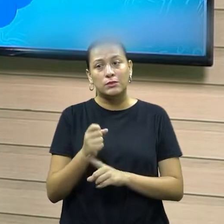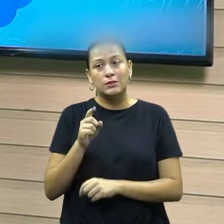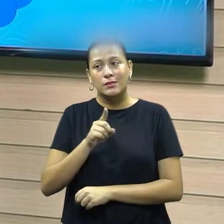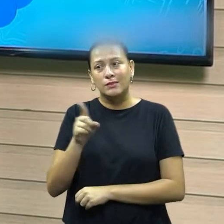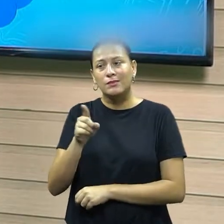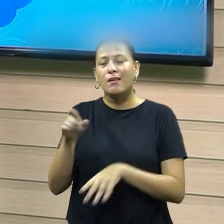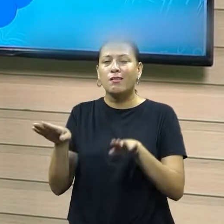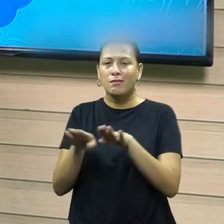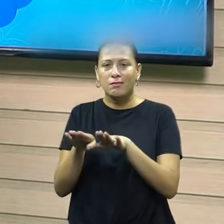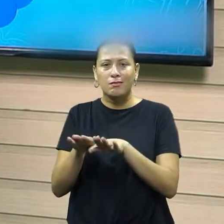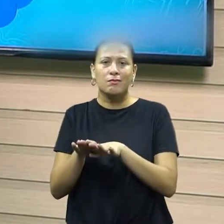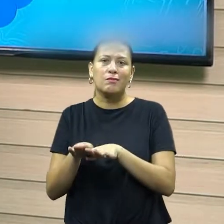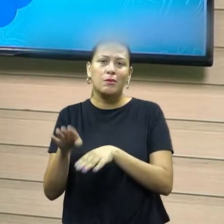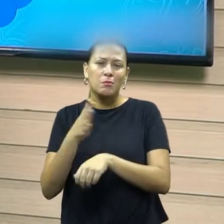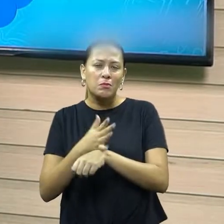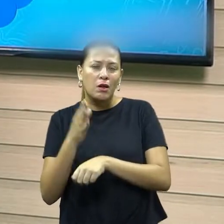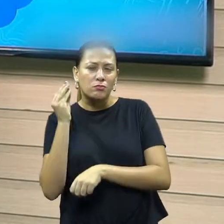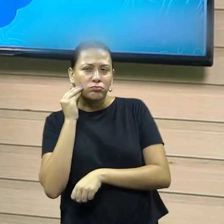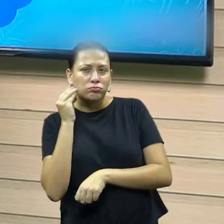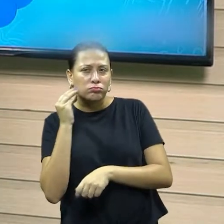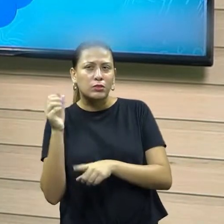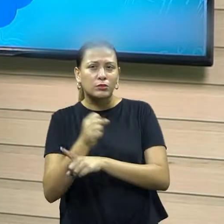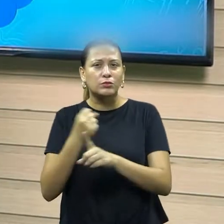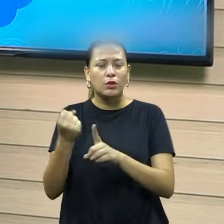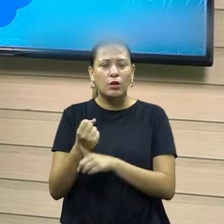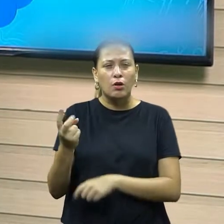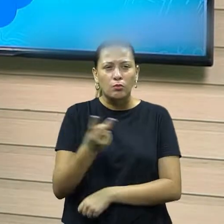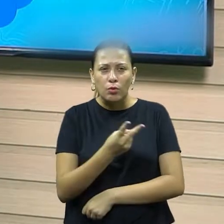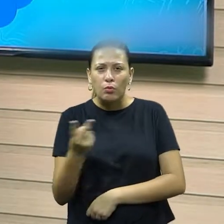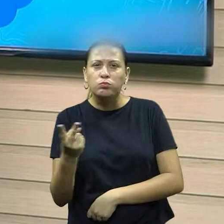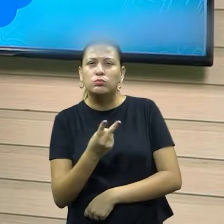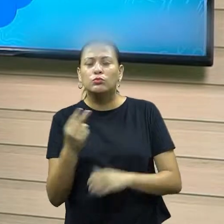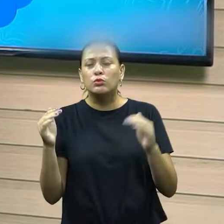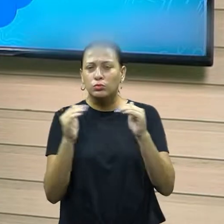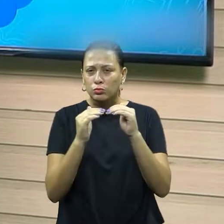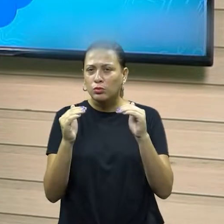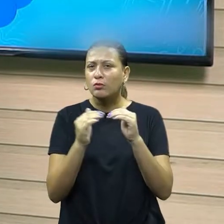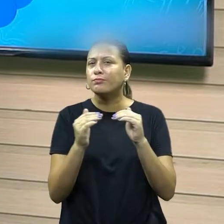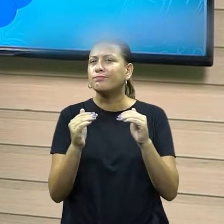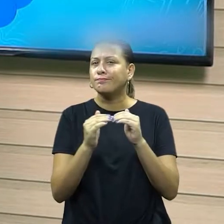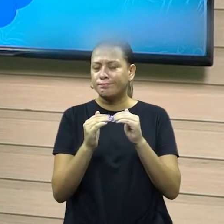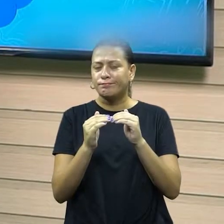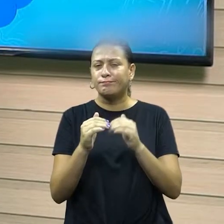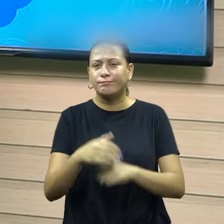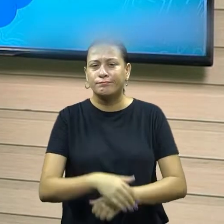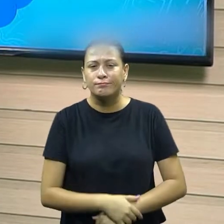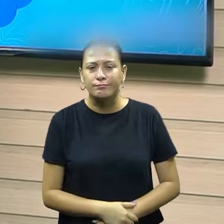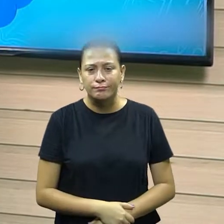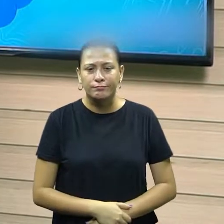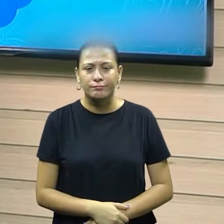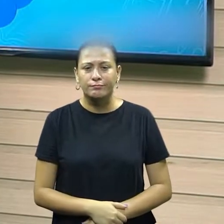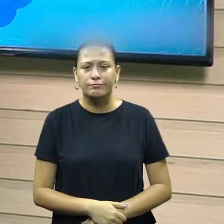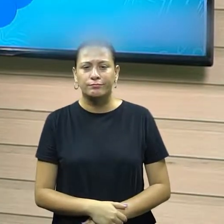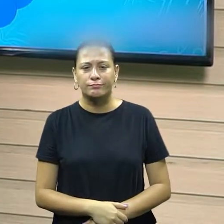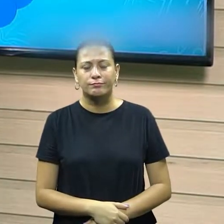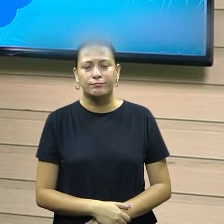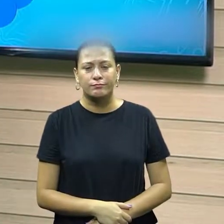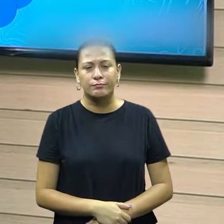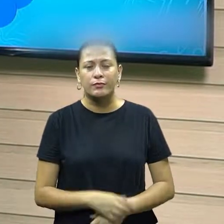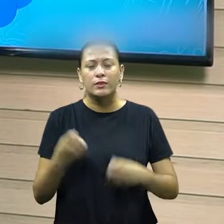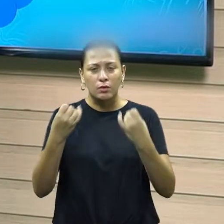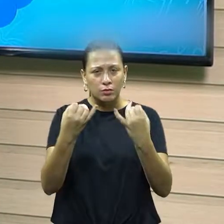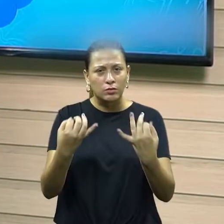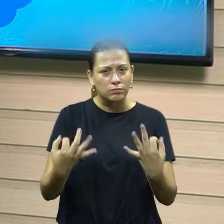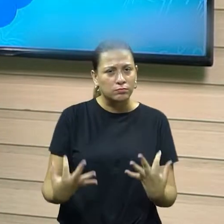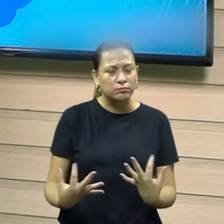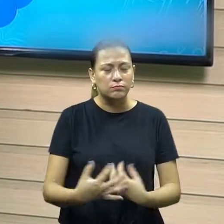ato social, então a está observando que eles estão em comum, um acordo aqui diante do que eles, como a nomeação que eles